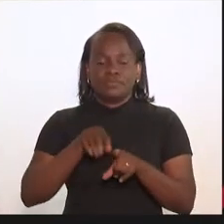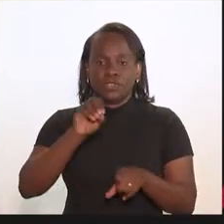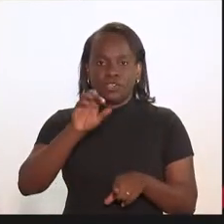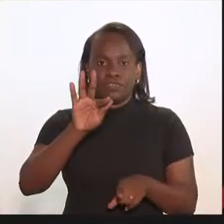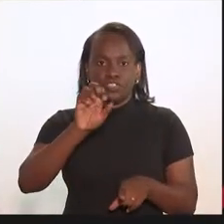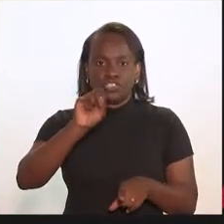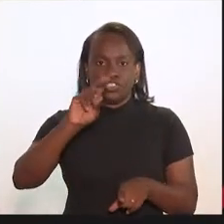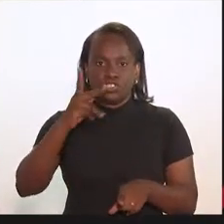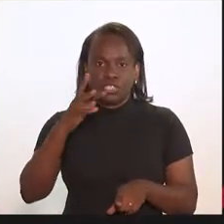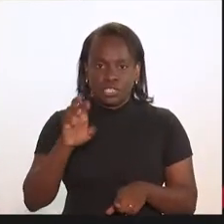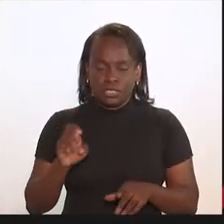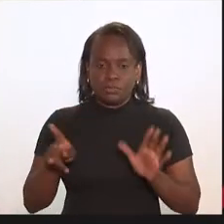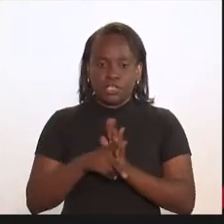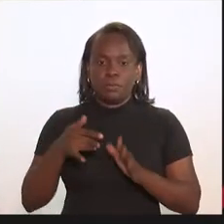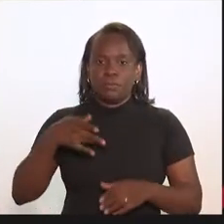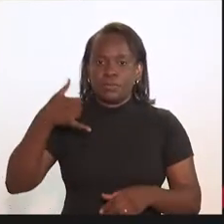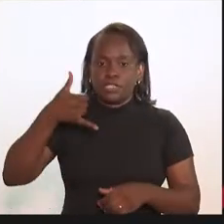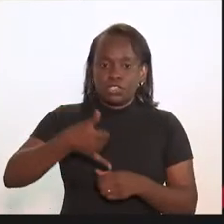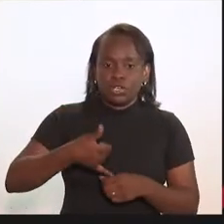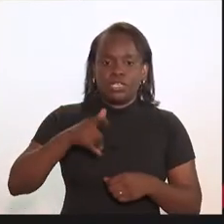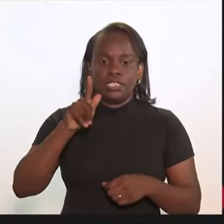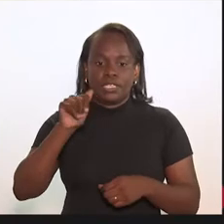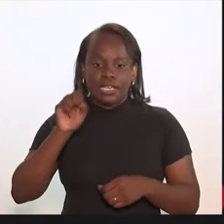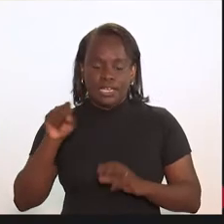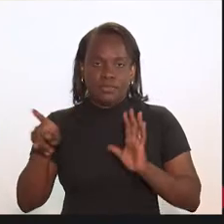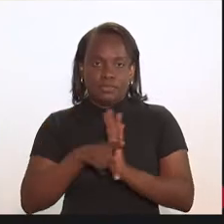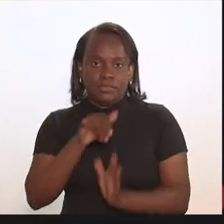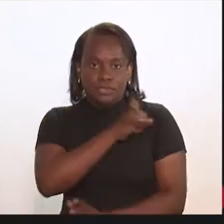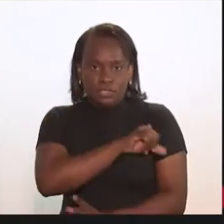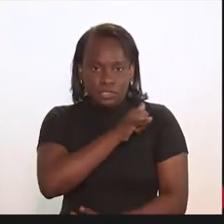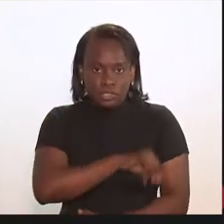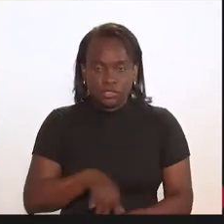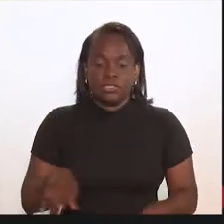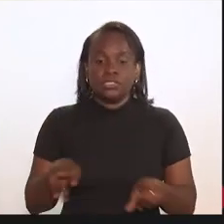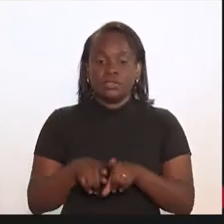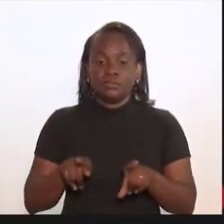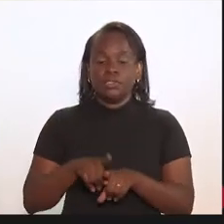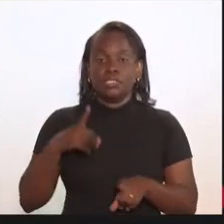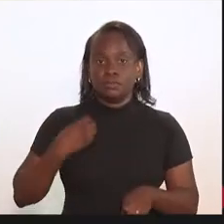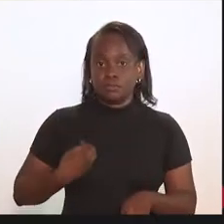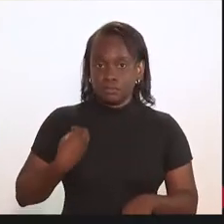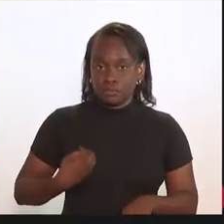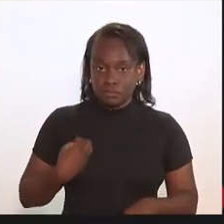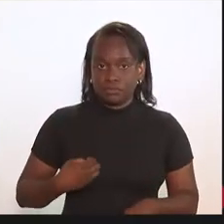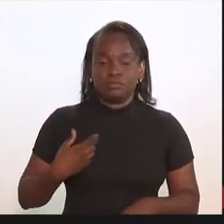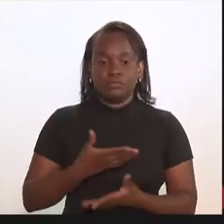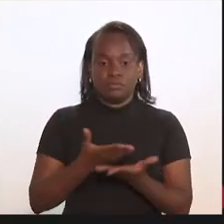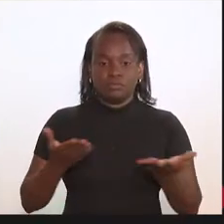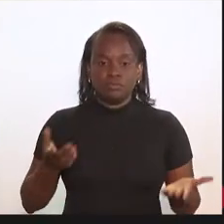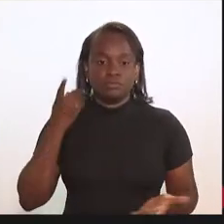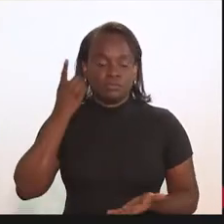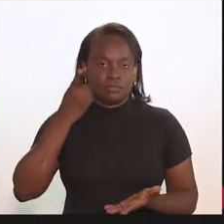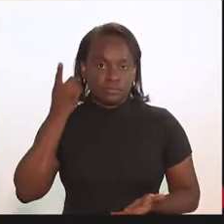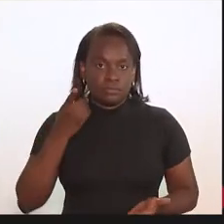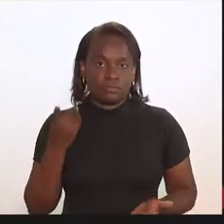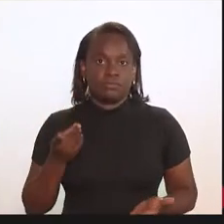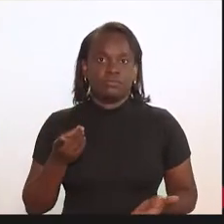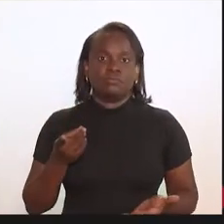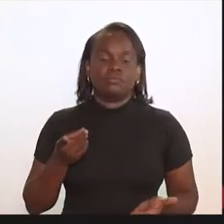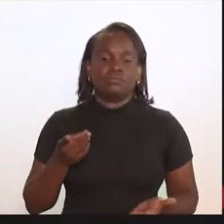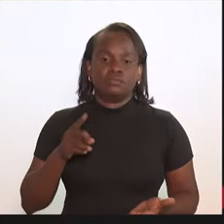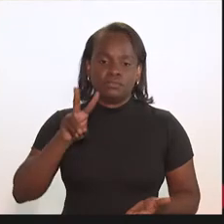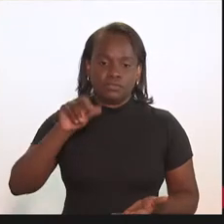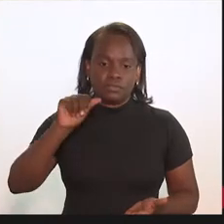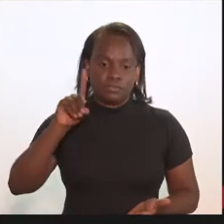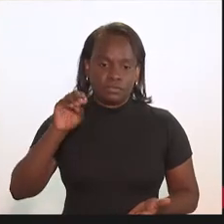de offshore e do setor de petróleo e gás do Estado do Rio de Janeiro, e contando com a presença dos senhores deputados